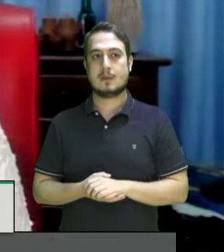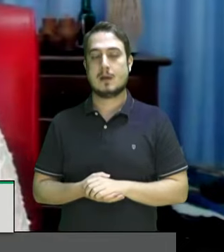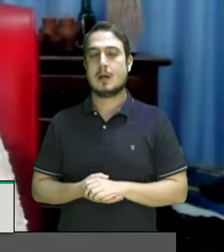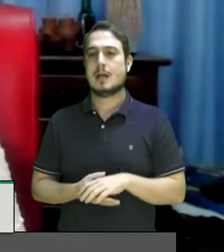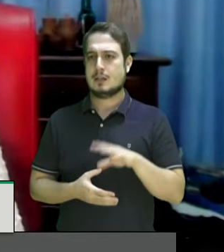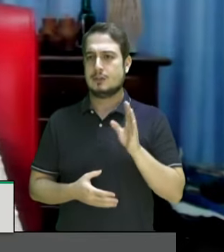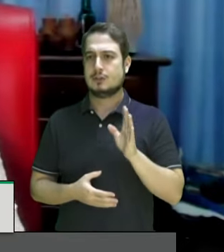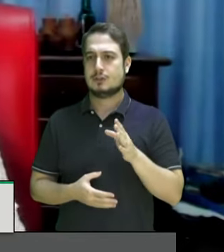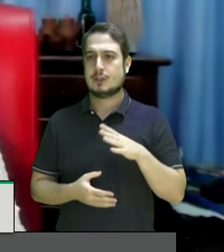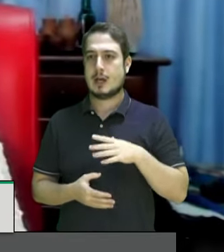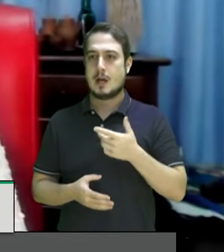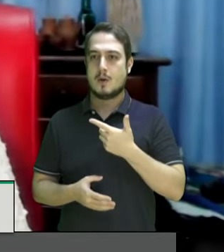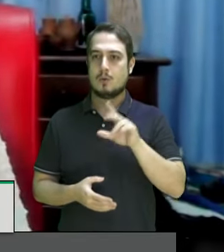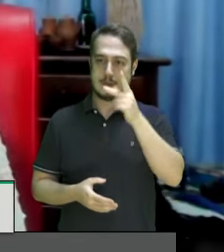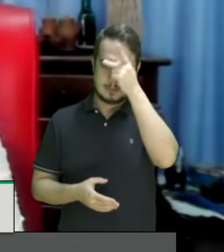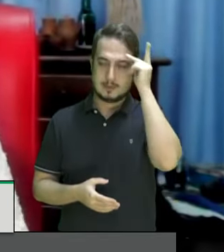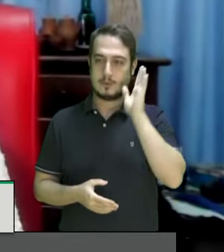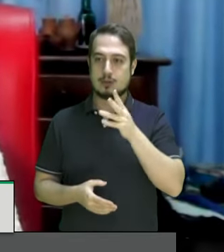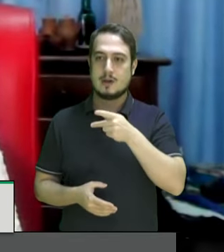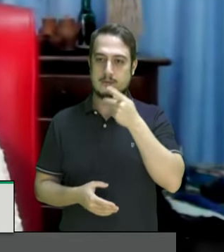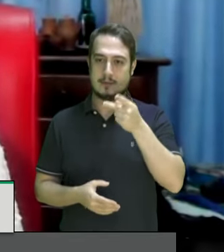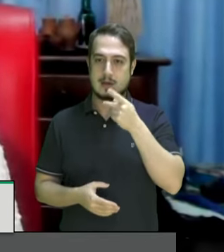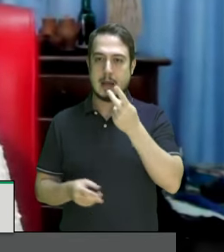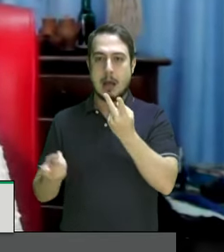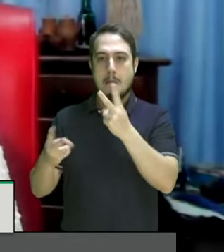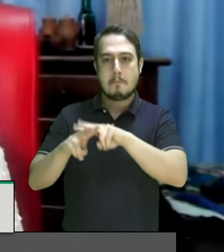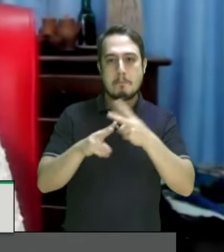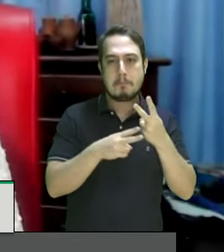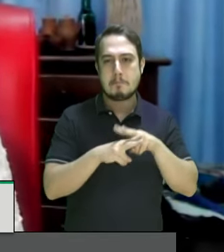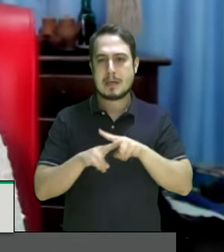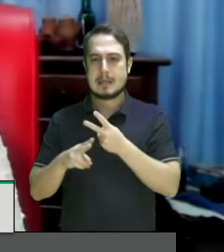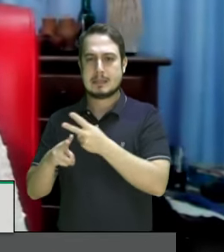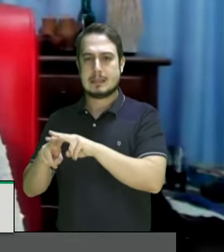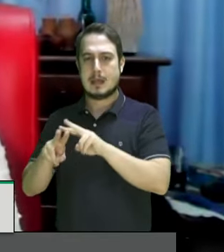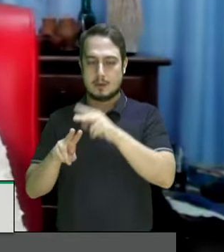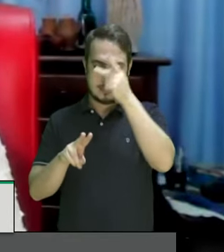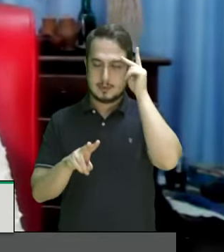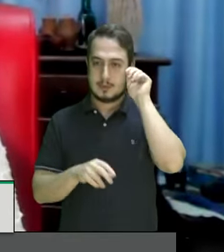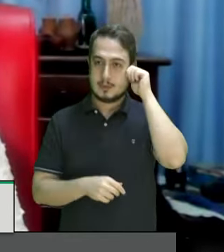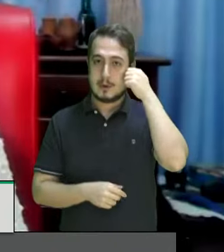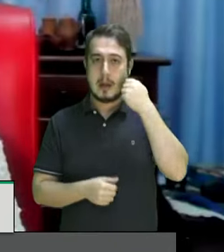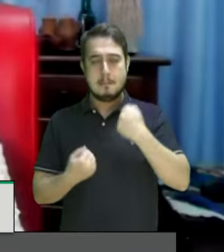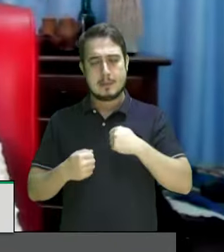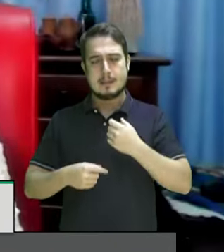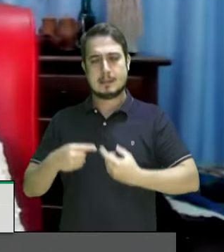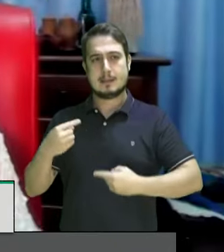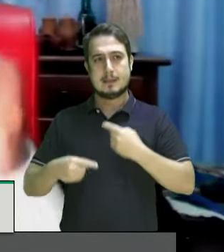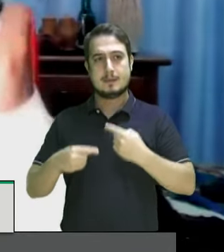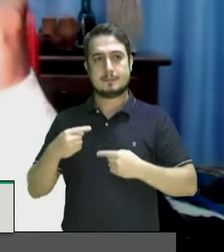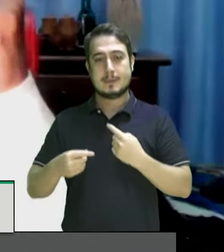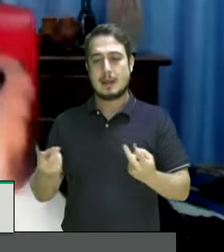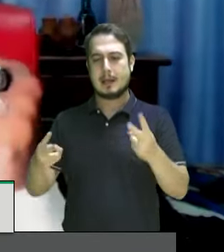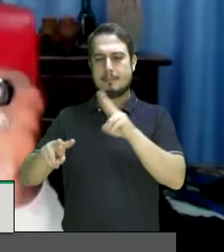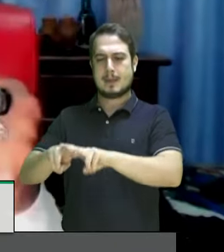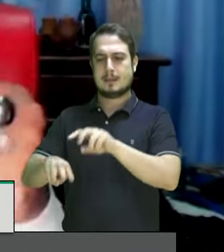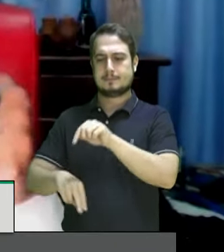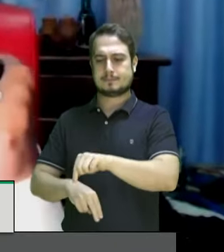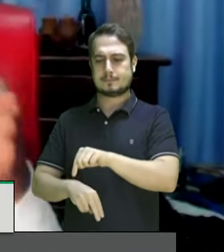já apontou caminhos as prisões arbitrárias o encasteiramento eu preciso discutir isso o encarceramento